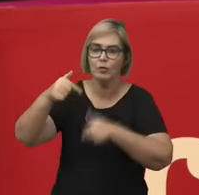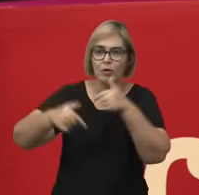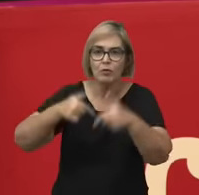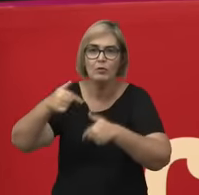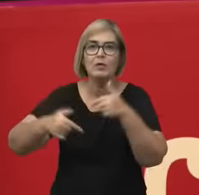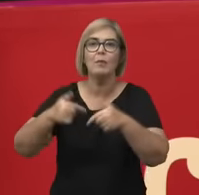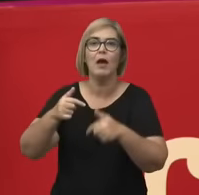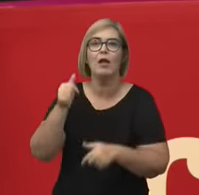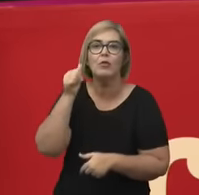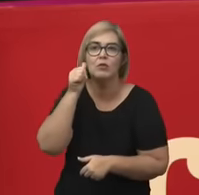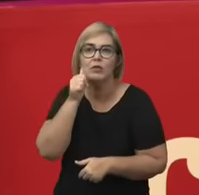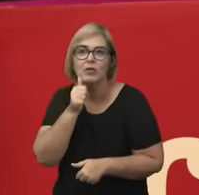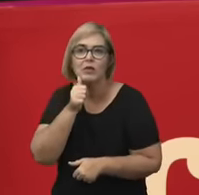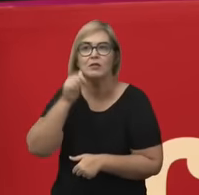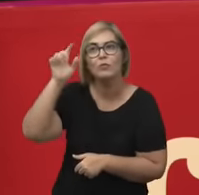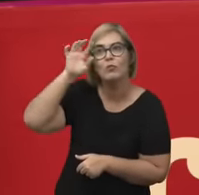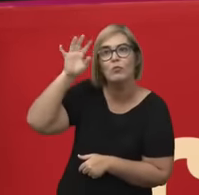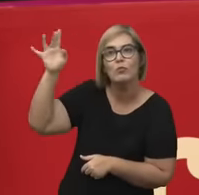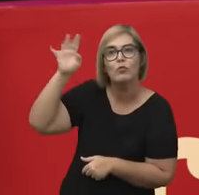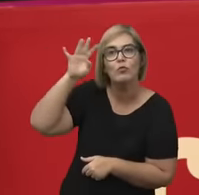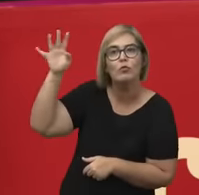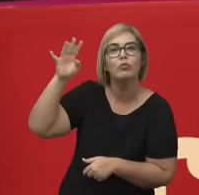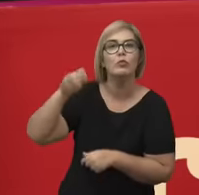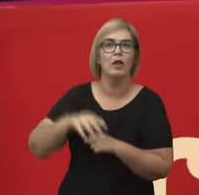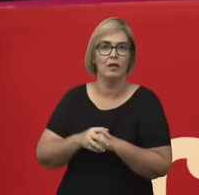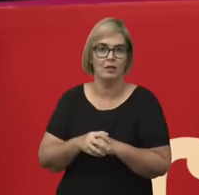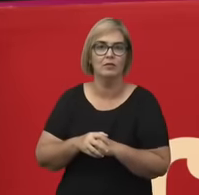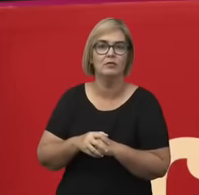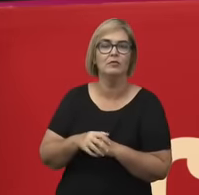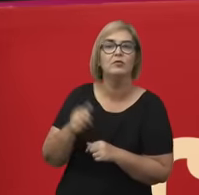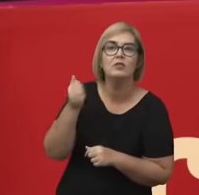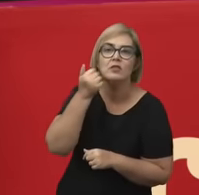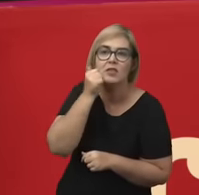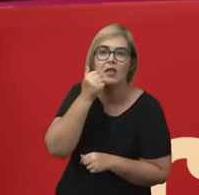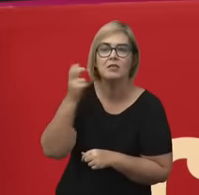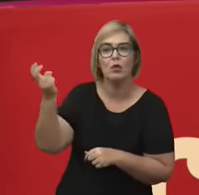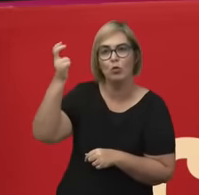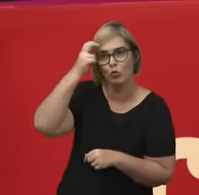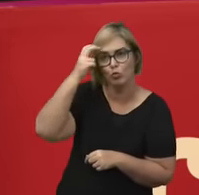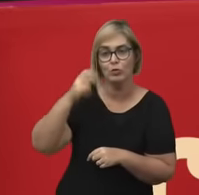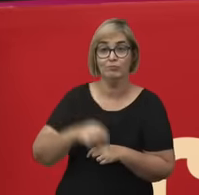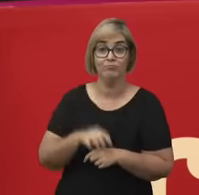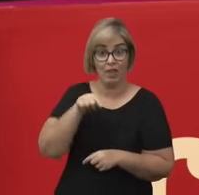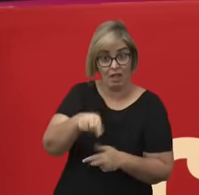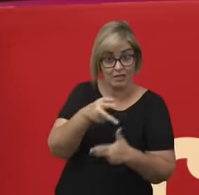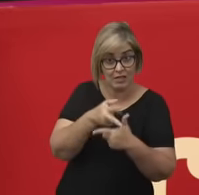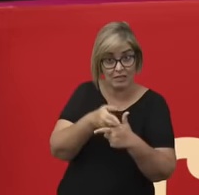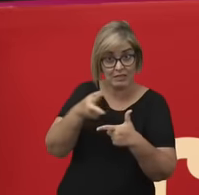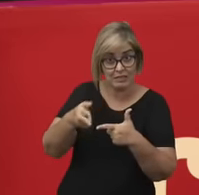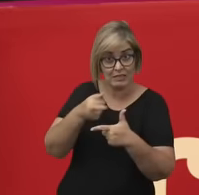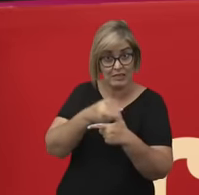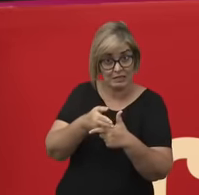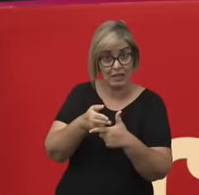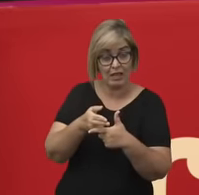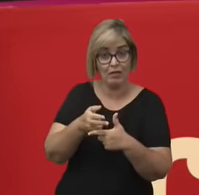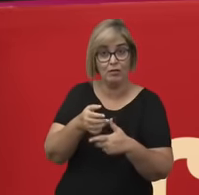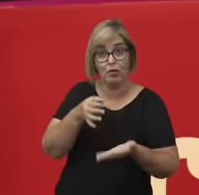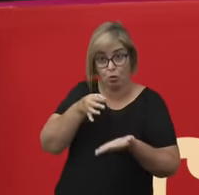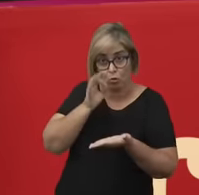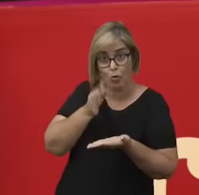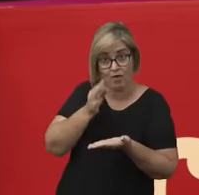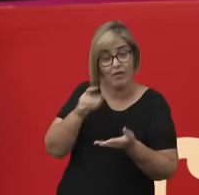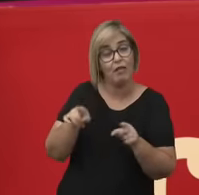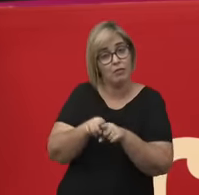Mulheres na Filosofia, Ciências e Cultura. Essa série do café também é uma primeira ação de divulgação do trabalho que a gente faz